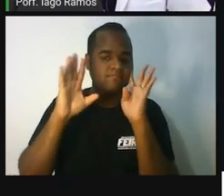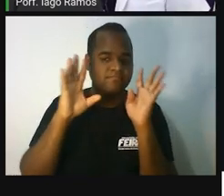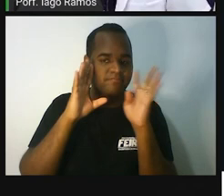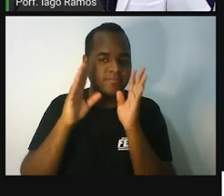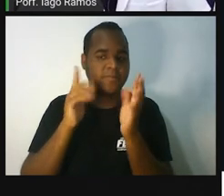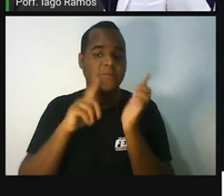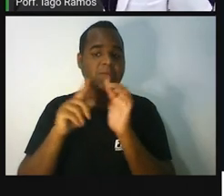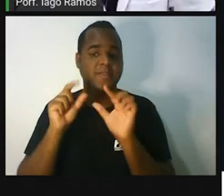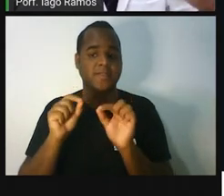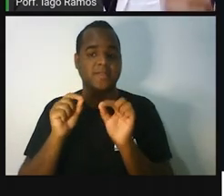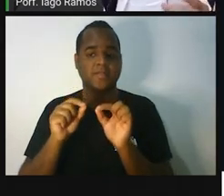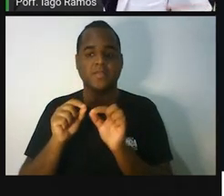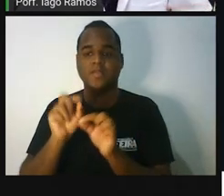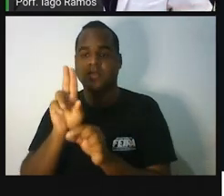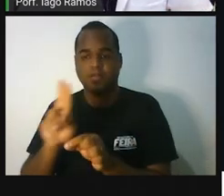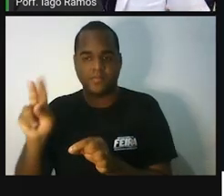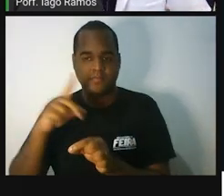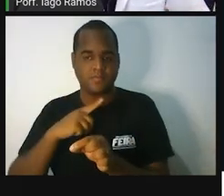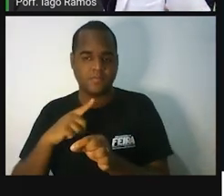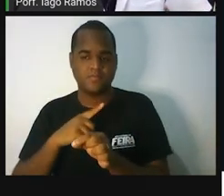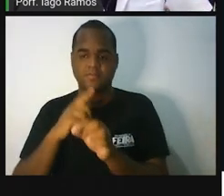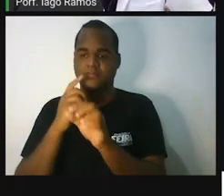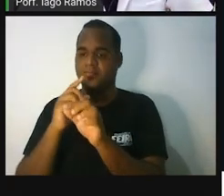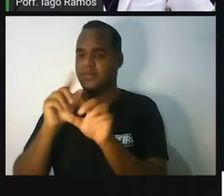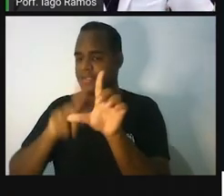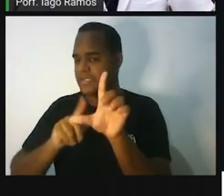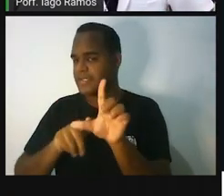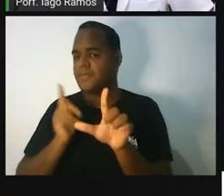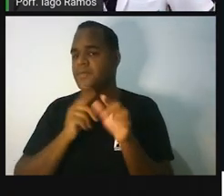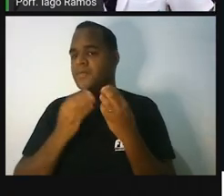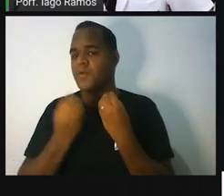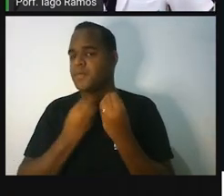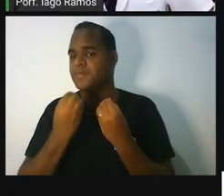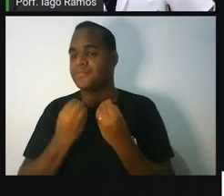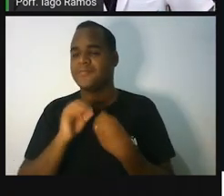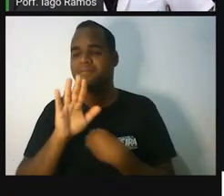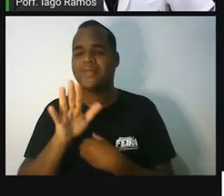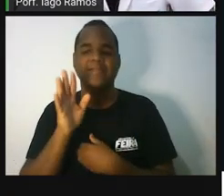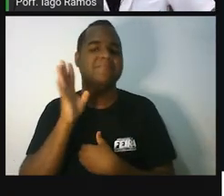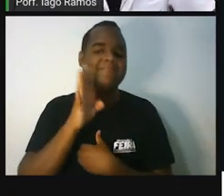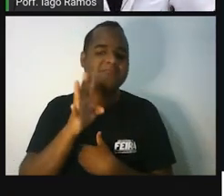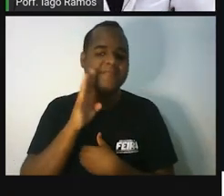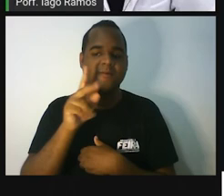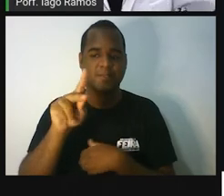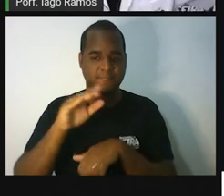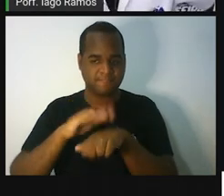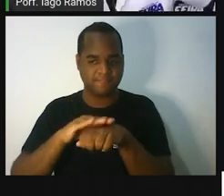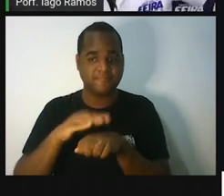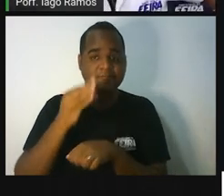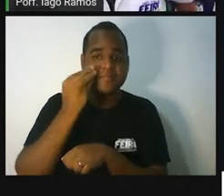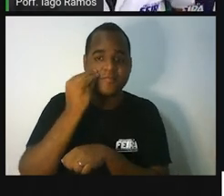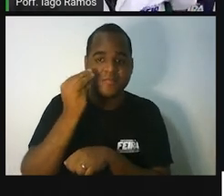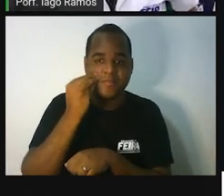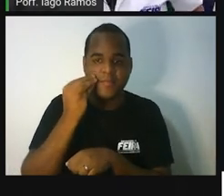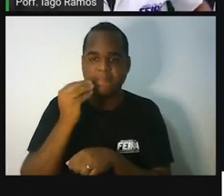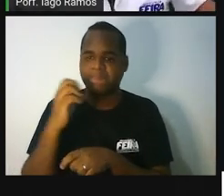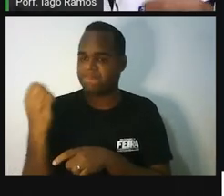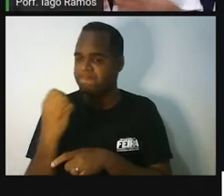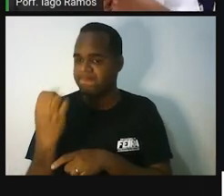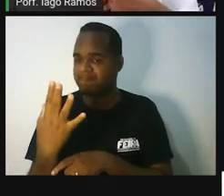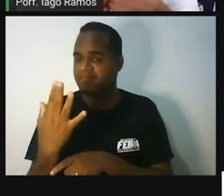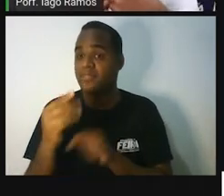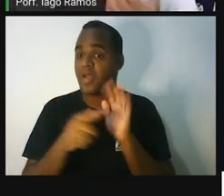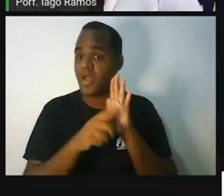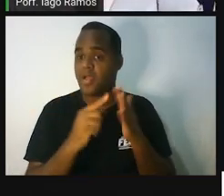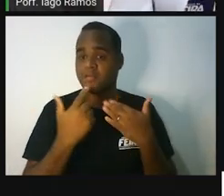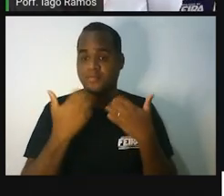usando letras. Tá bom? Bom, o legal mesmo é você agora experimentar um truque. Antes